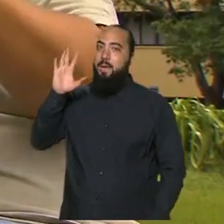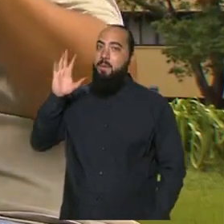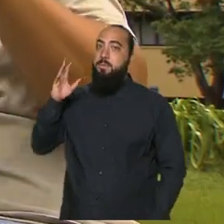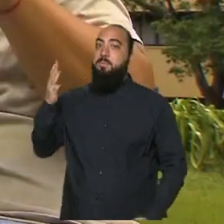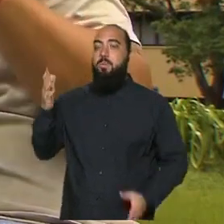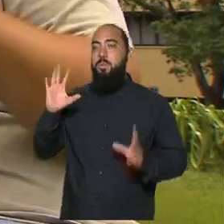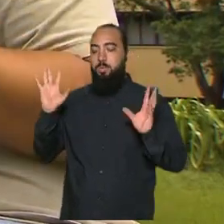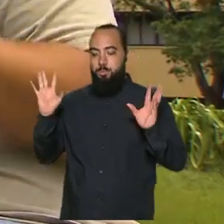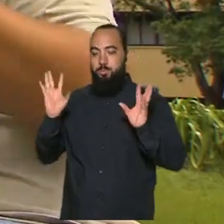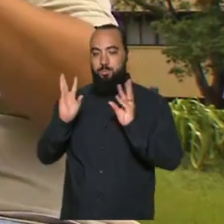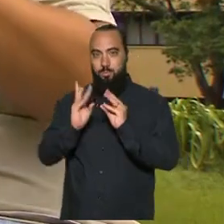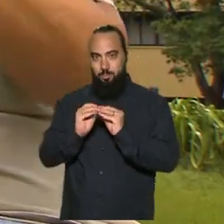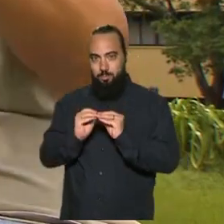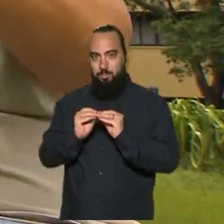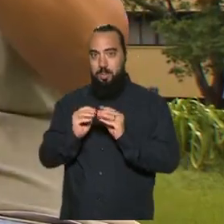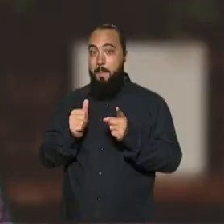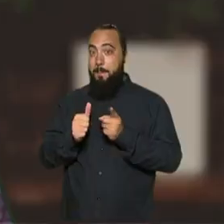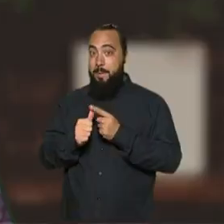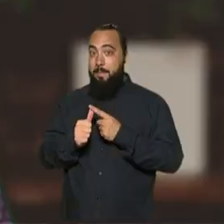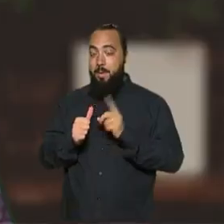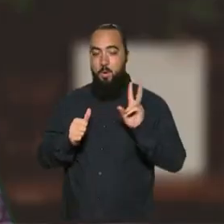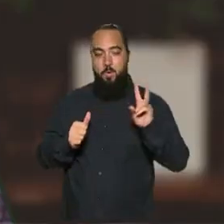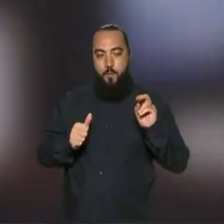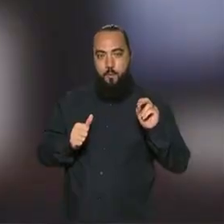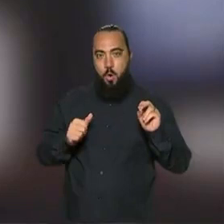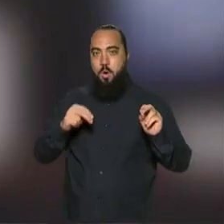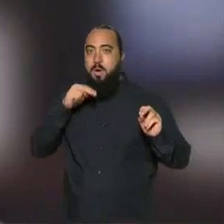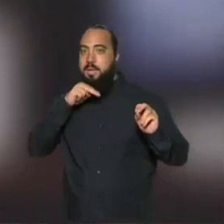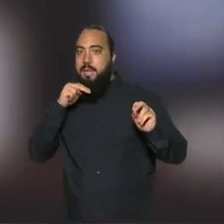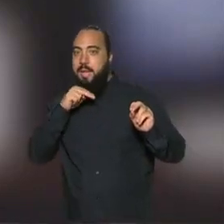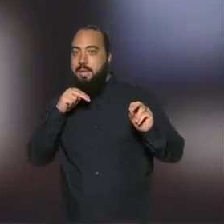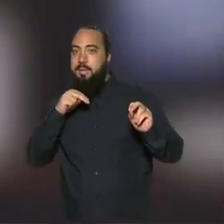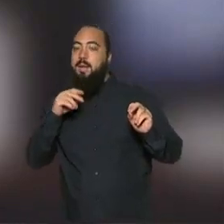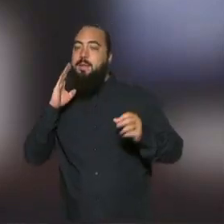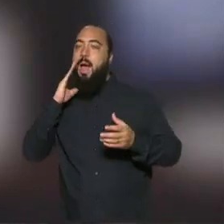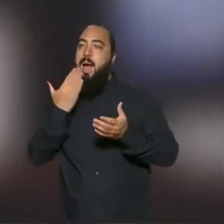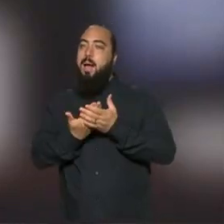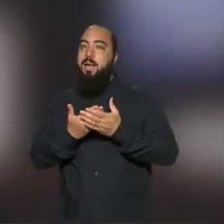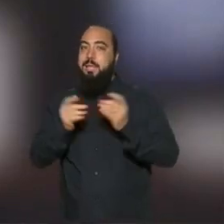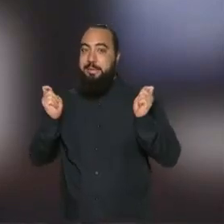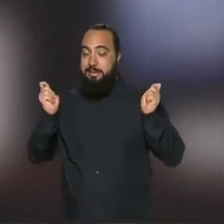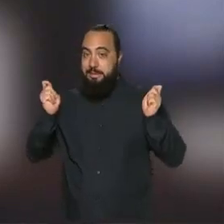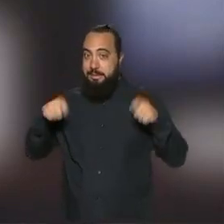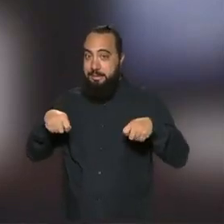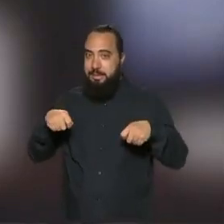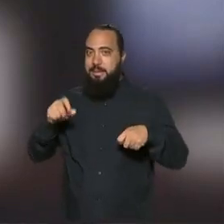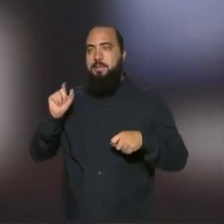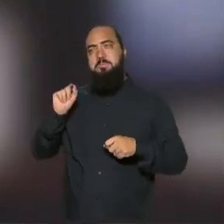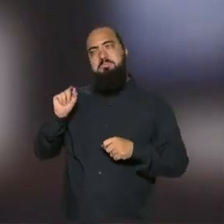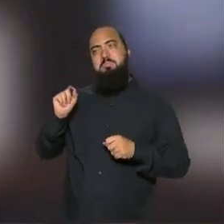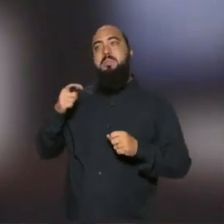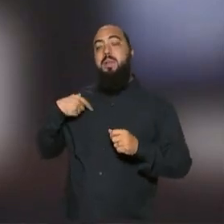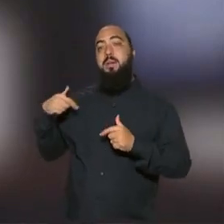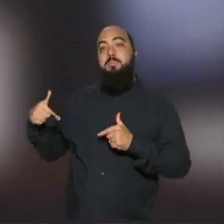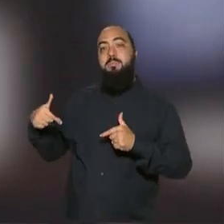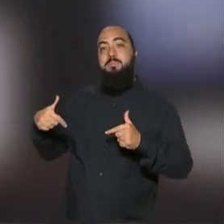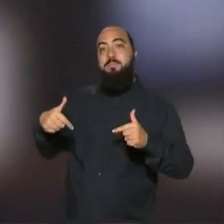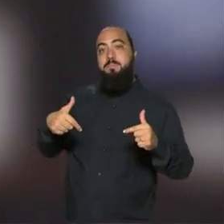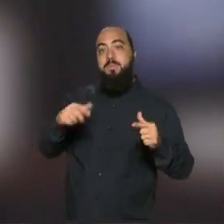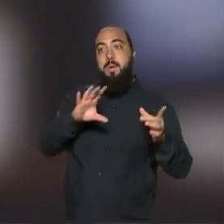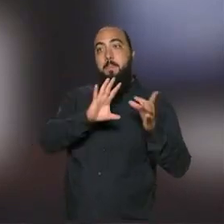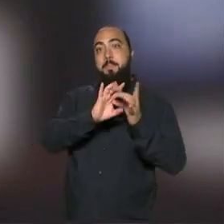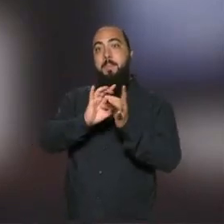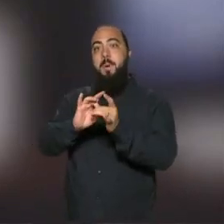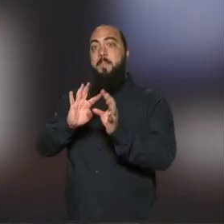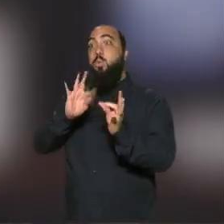gente resumiu esses primeiros episódios num voia neta, porque a gente acredita que, de certa forma, varre todo o